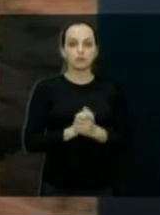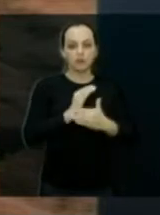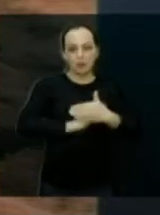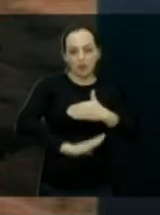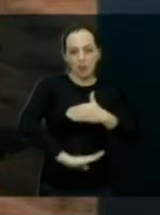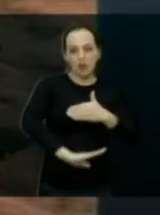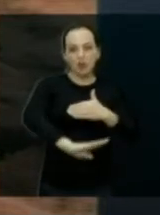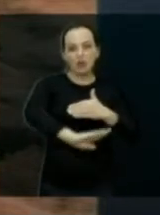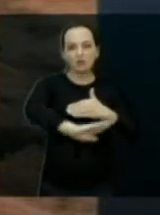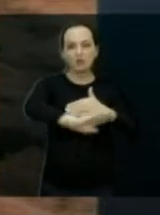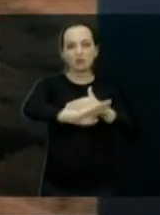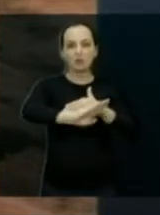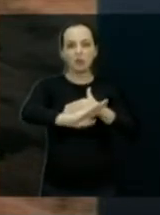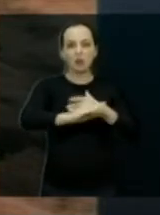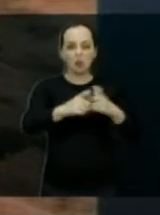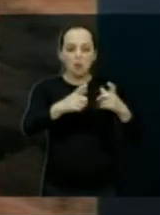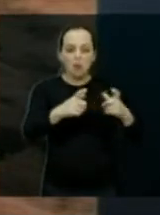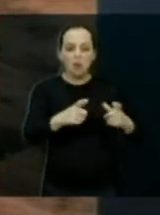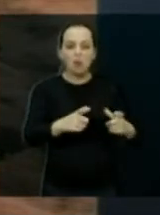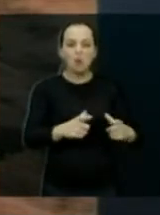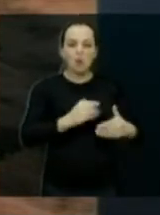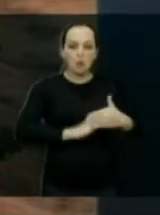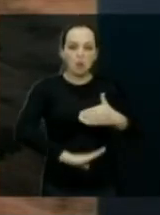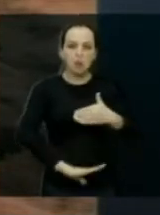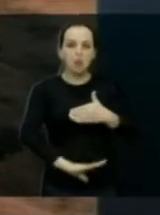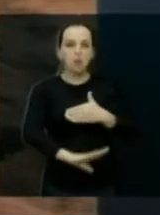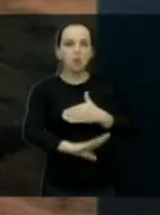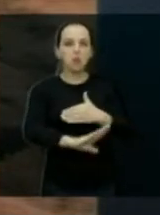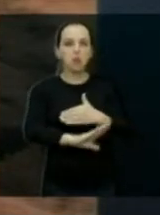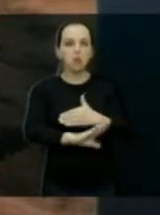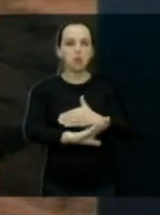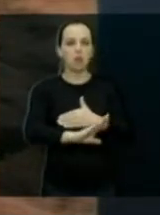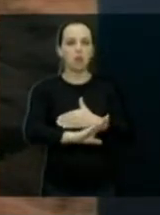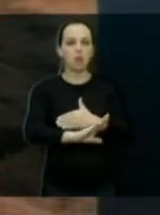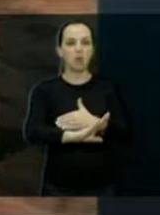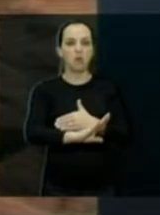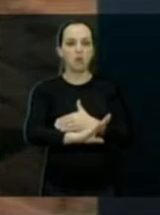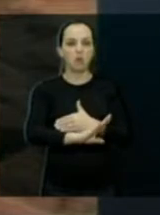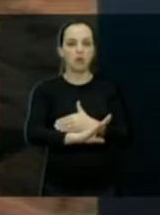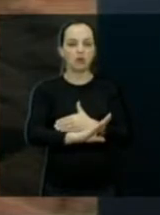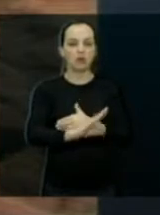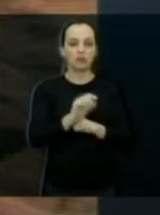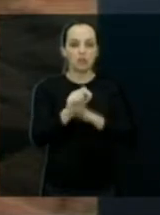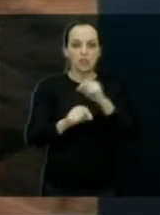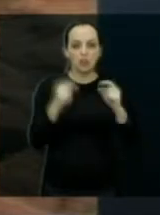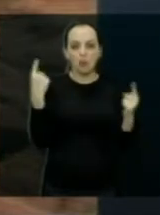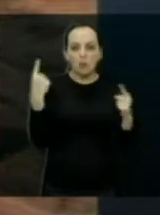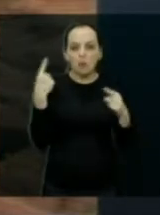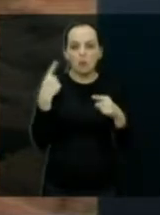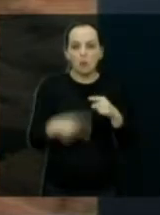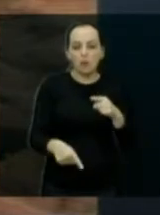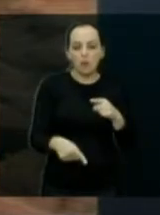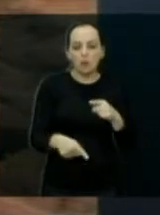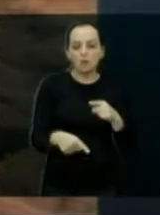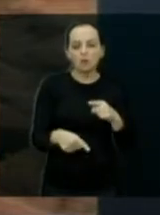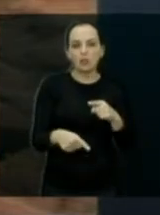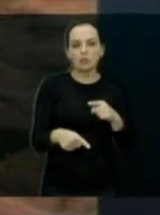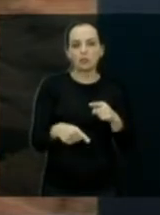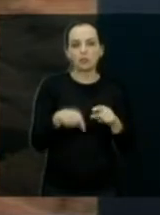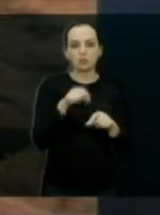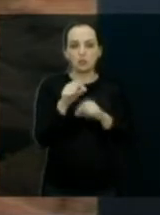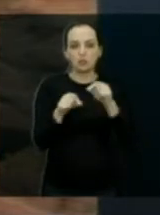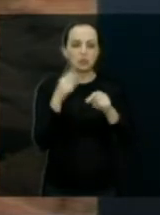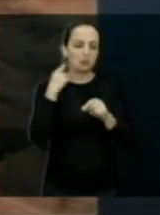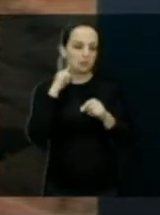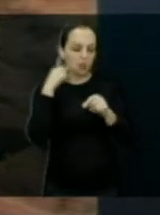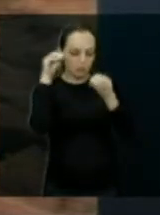vai abrindo crateras aí. É proibido jogar entulho, como está aí, nós estamos vendo. A prefeitura vem, coloca a terra